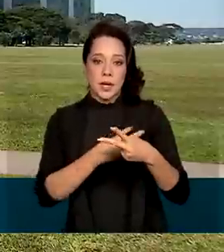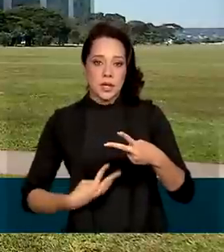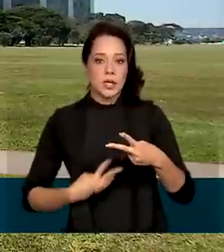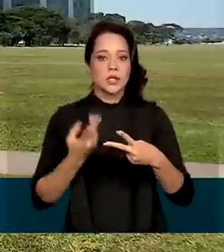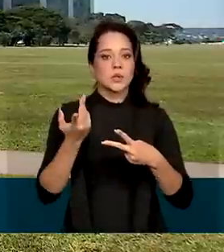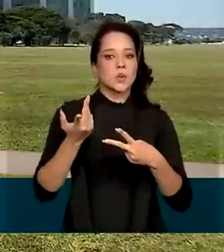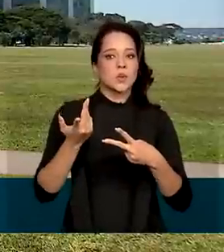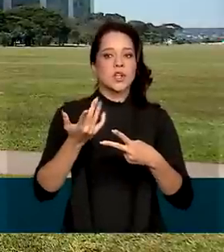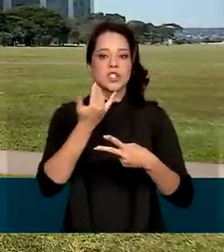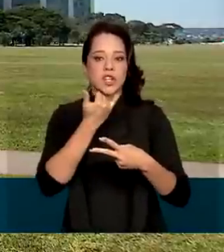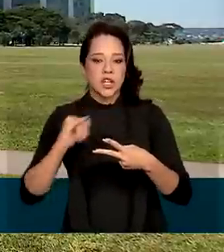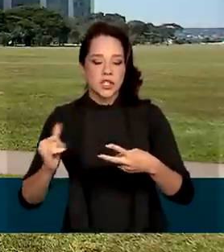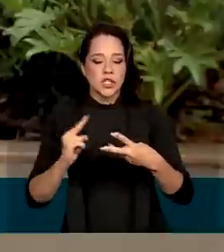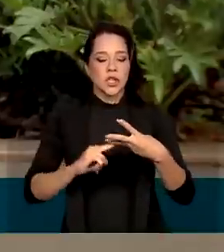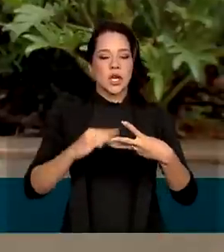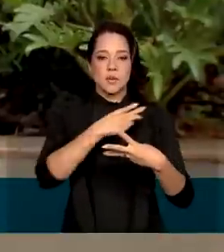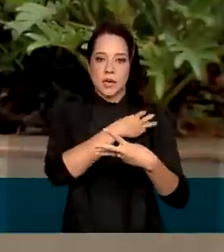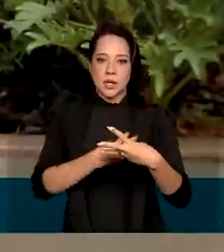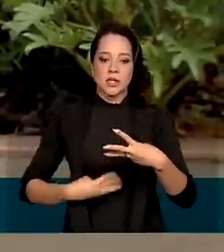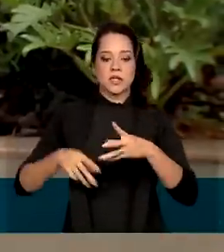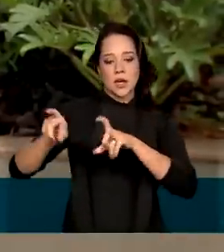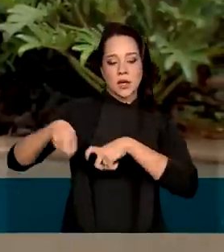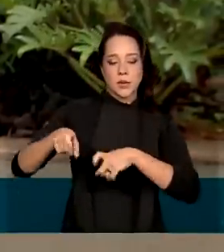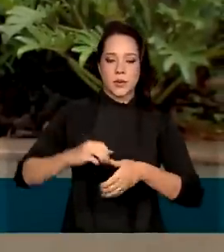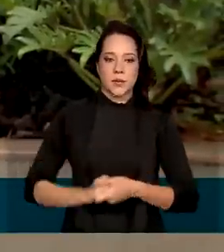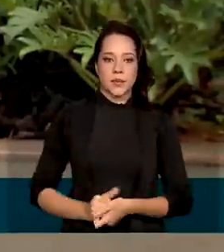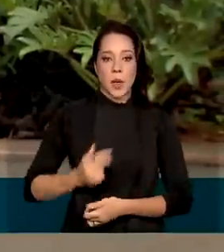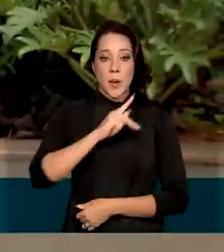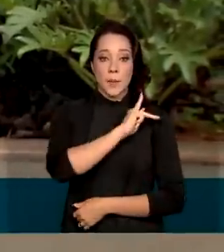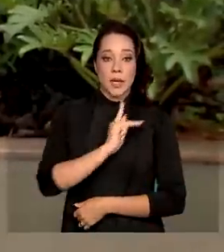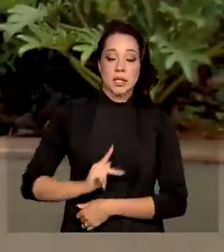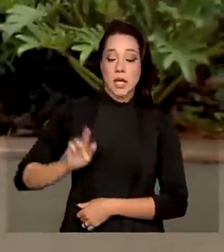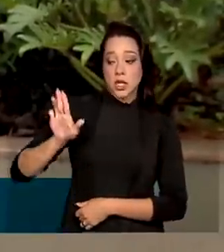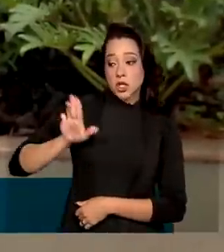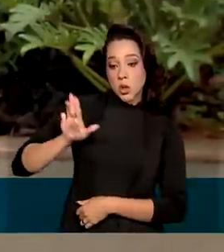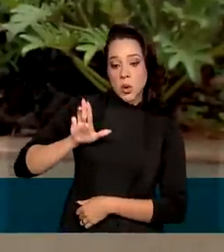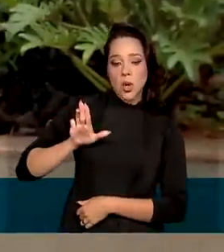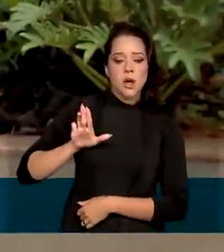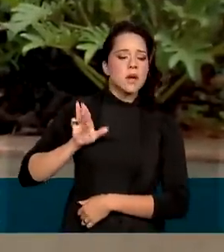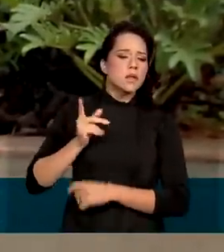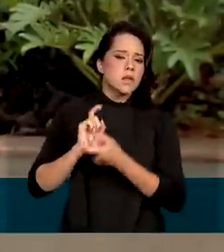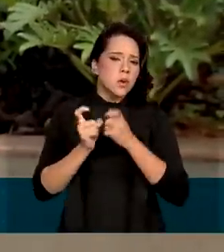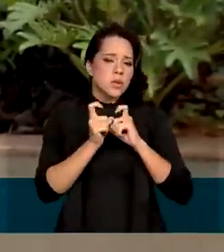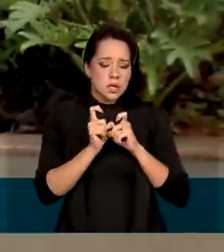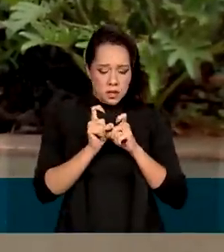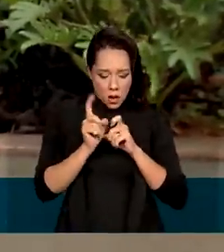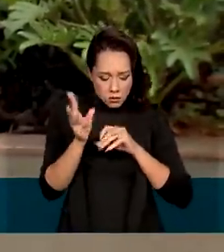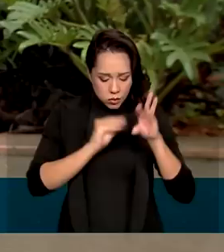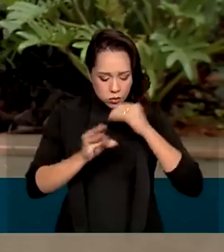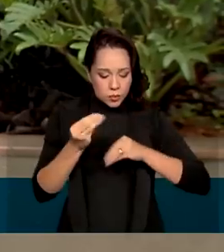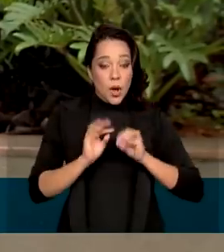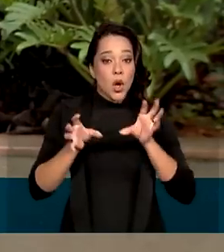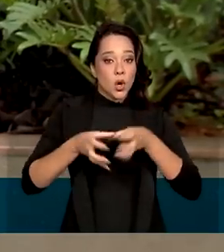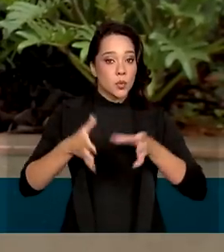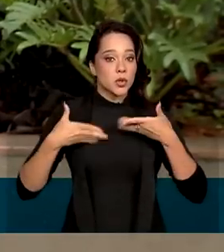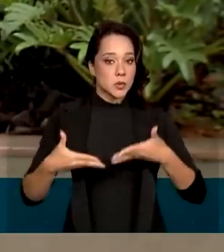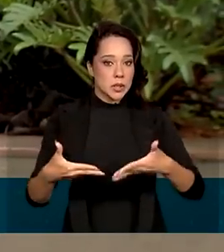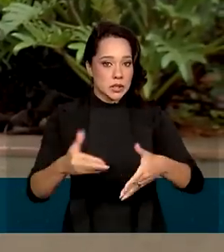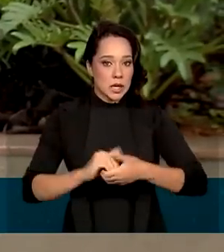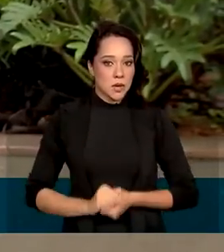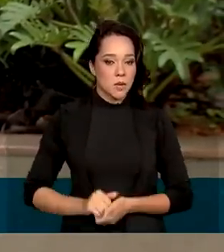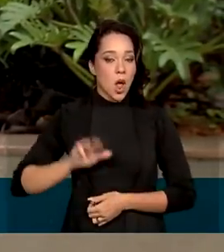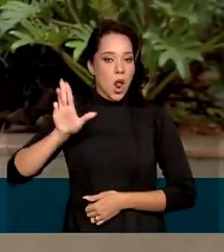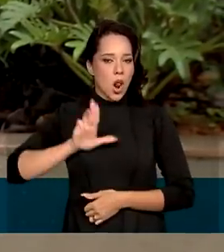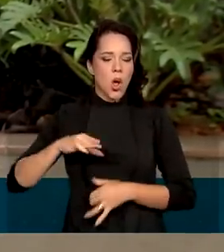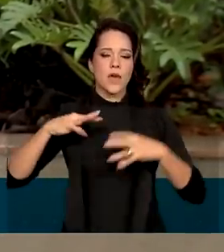Agricultura, entre outros. O presidente eleito segue nas negociações para a montagem da equipe ministerial. Lula passou